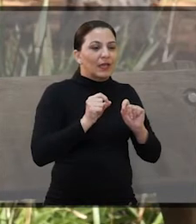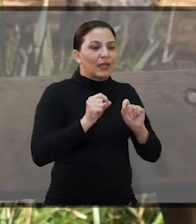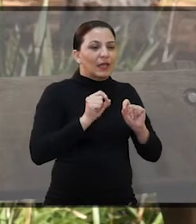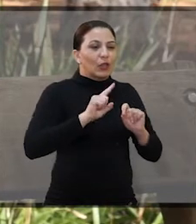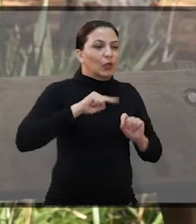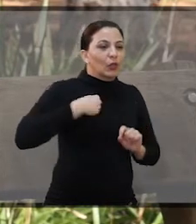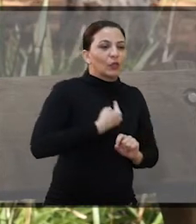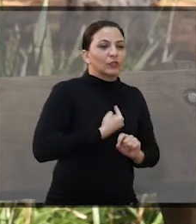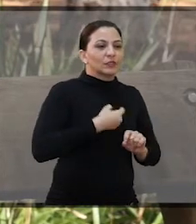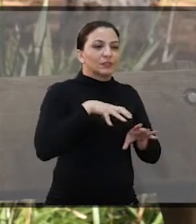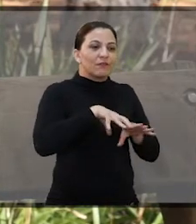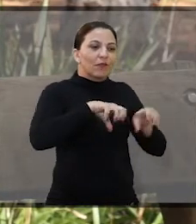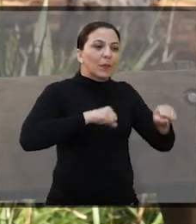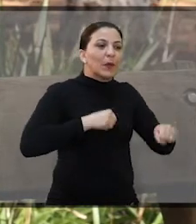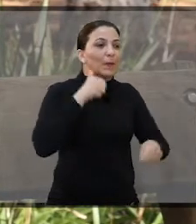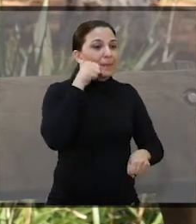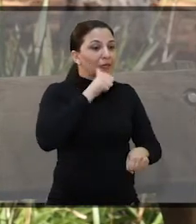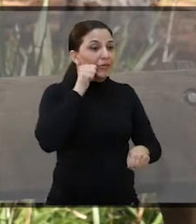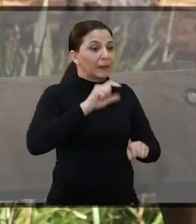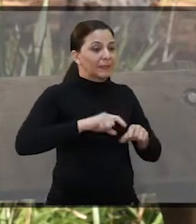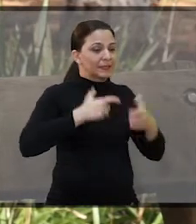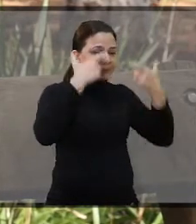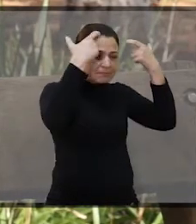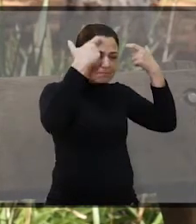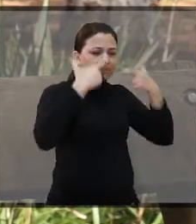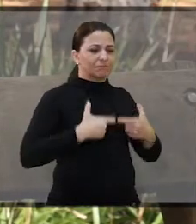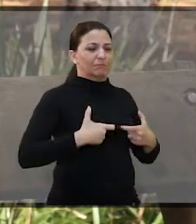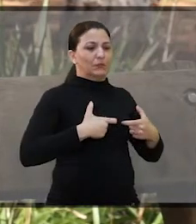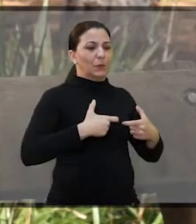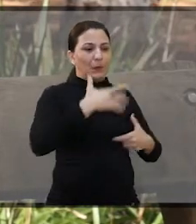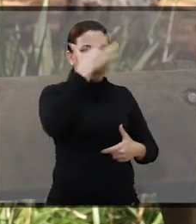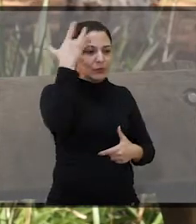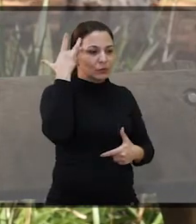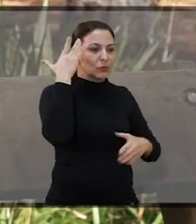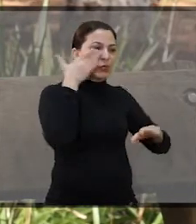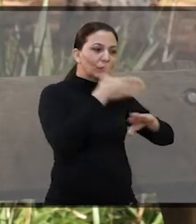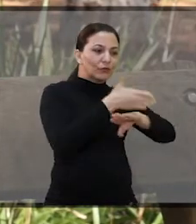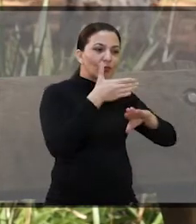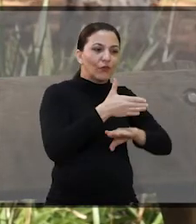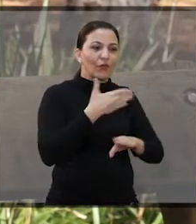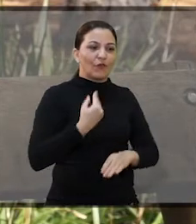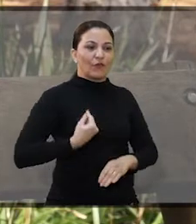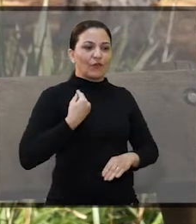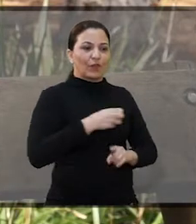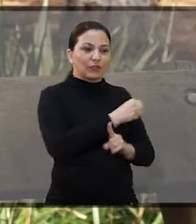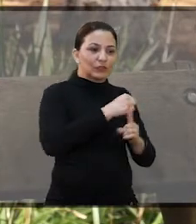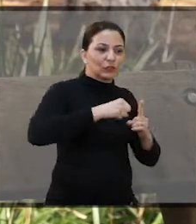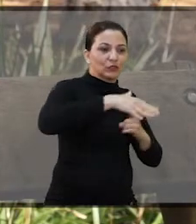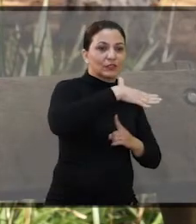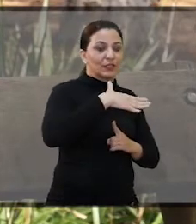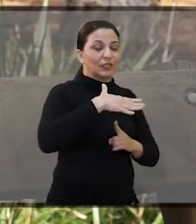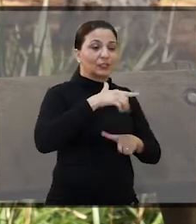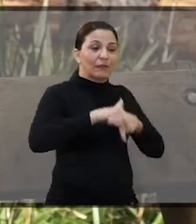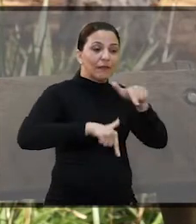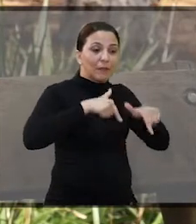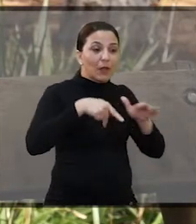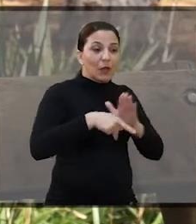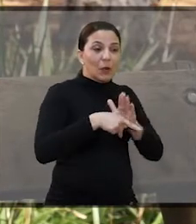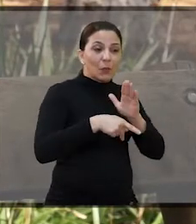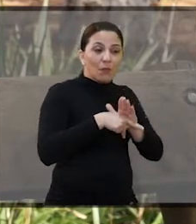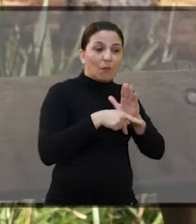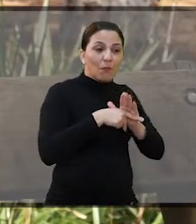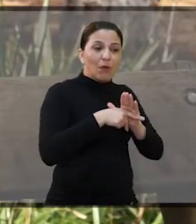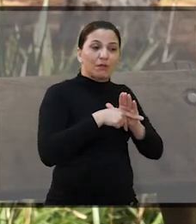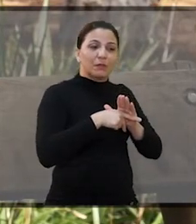gente não está formando meninas, a gente está formando cidadãos. São pessoas que vão para a sociedade e que graças ao trabalho